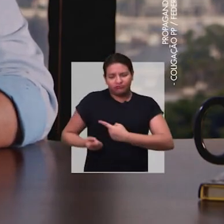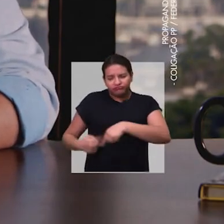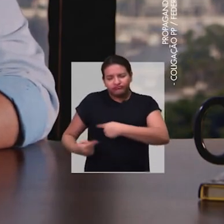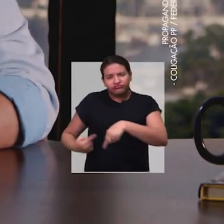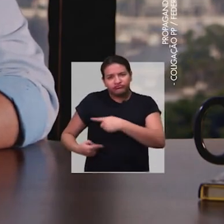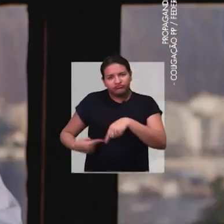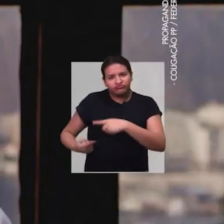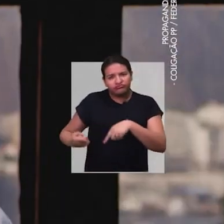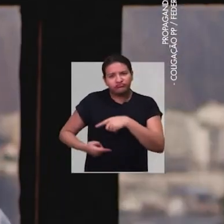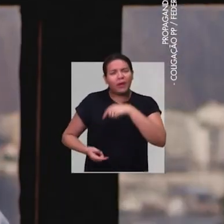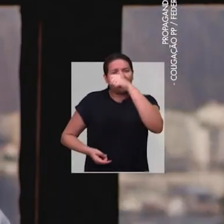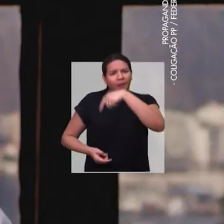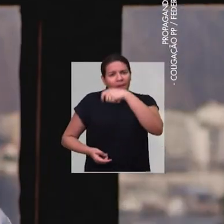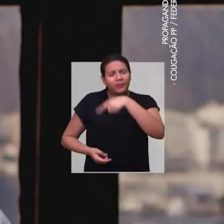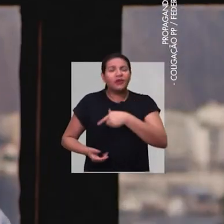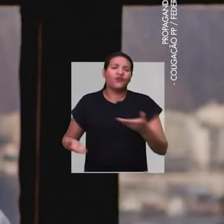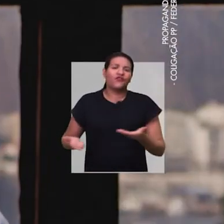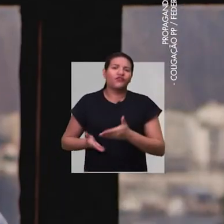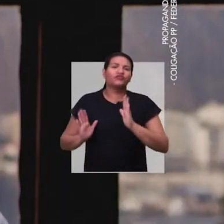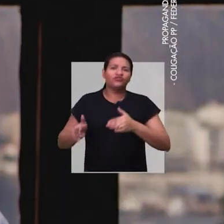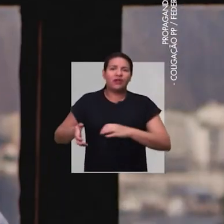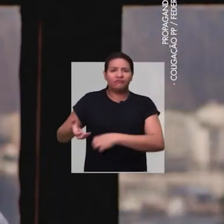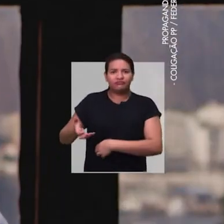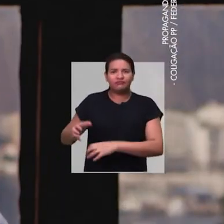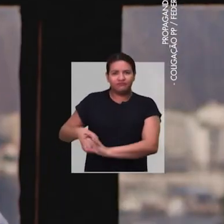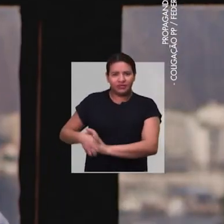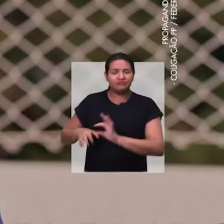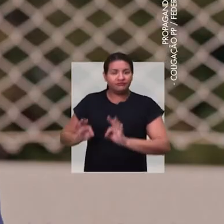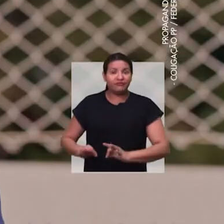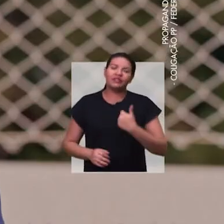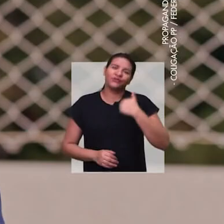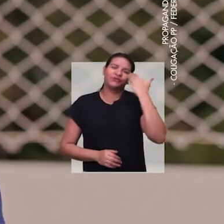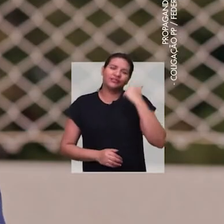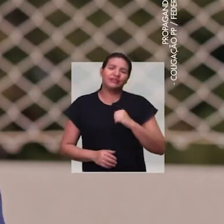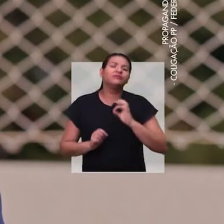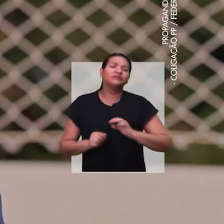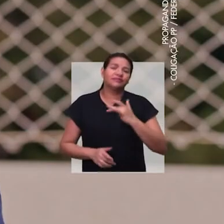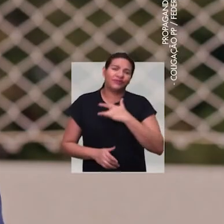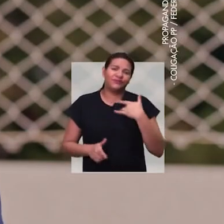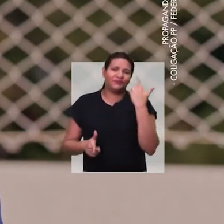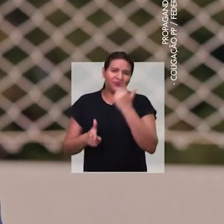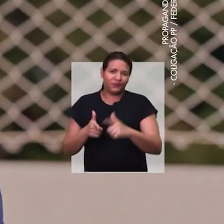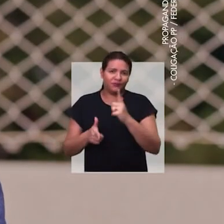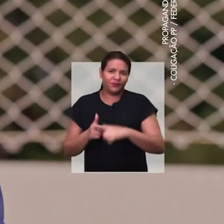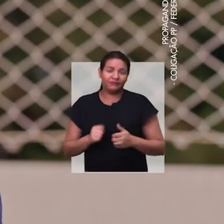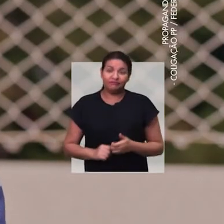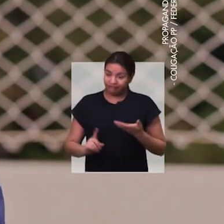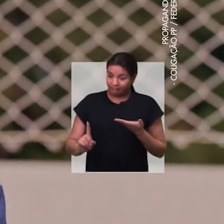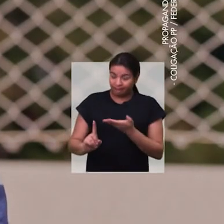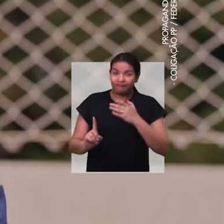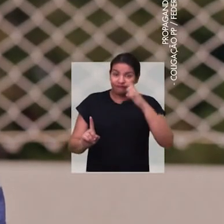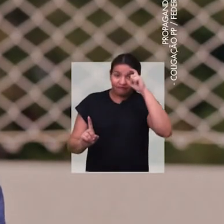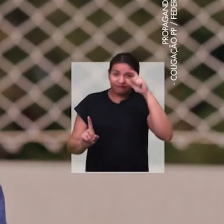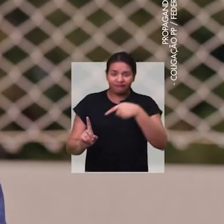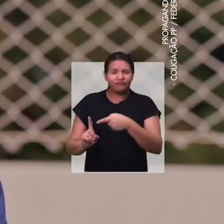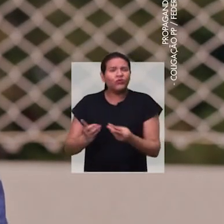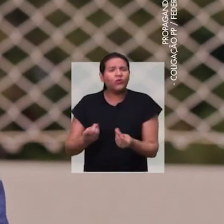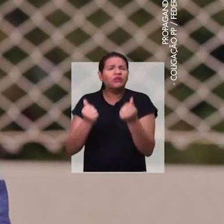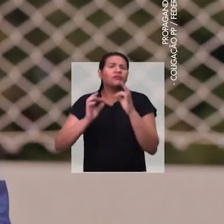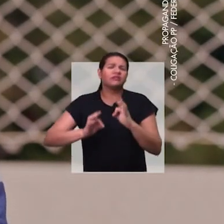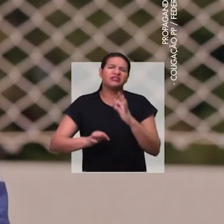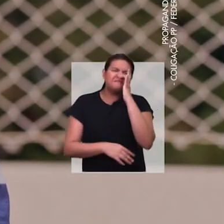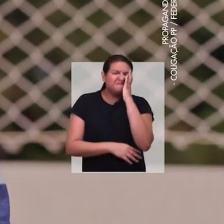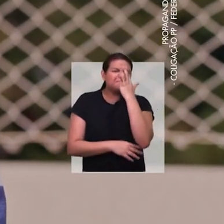transplantado. Eu sei na pele o que é ter um problema de saúde. A maior qualidade de Marcelo Queiroz é a resiliência, a determinação